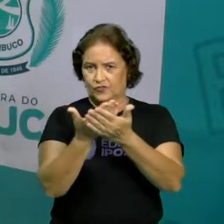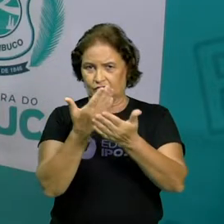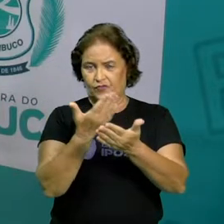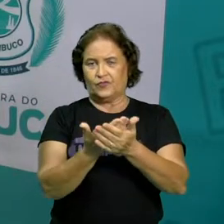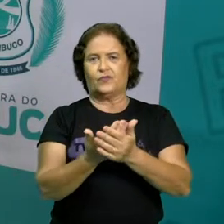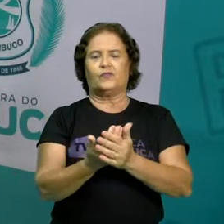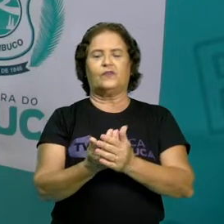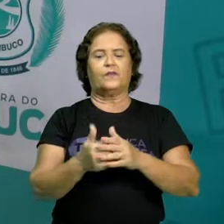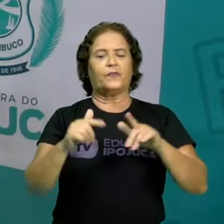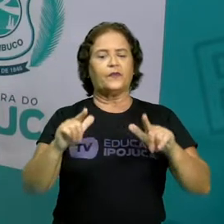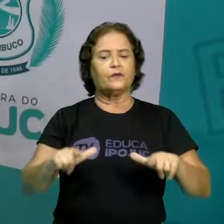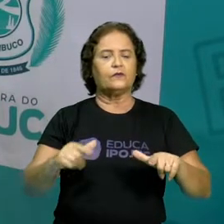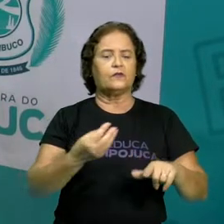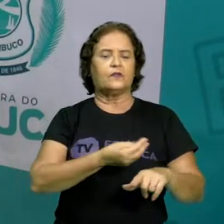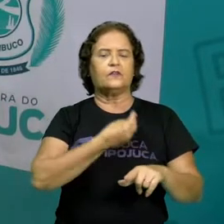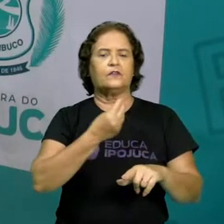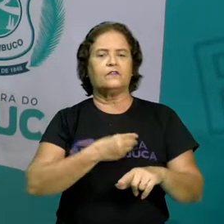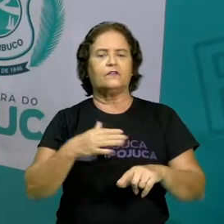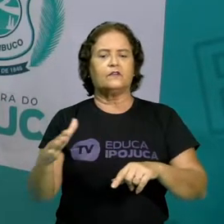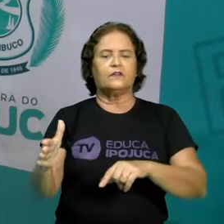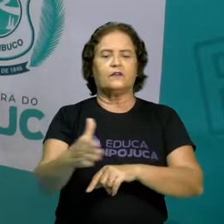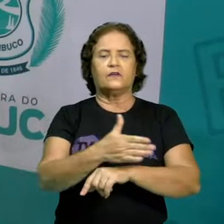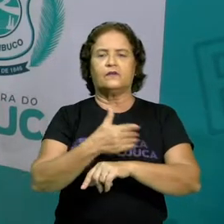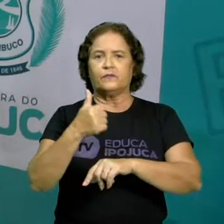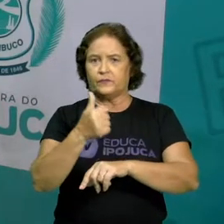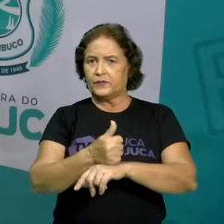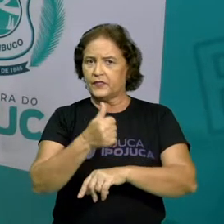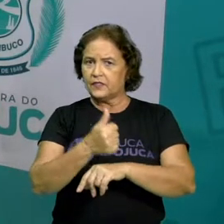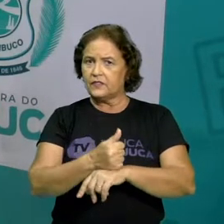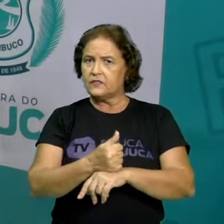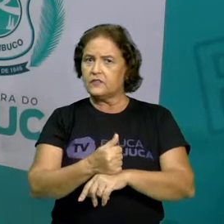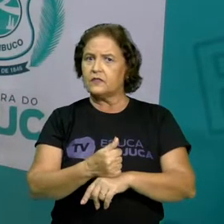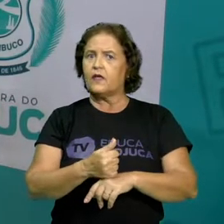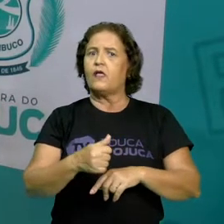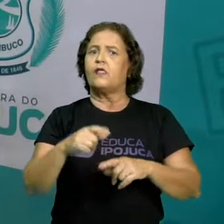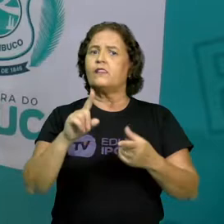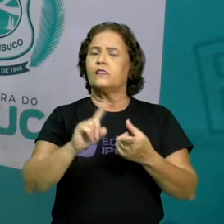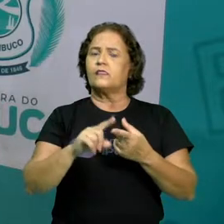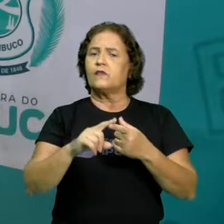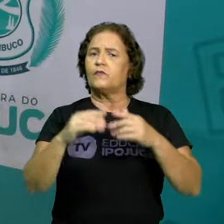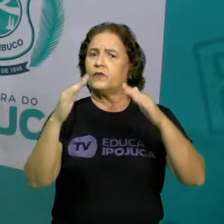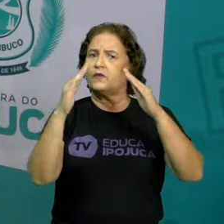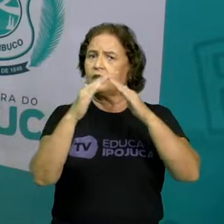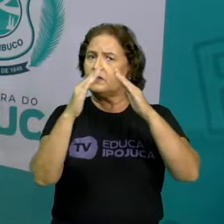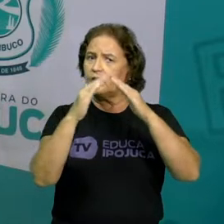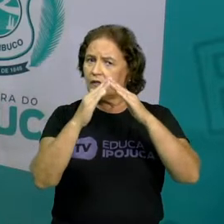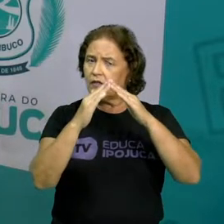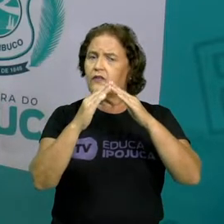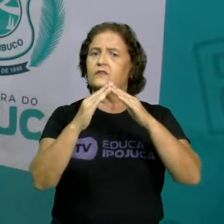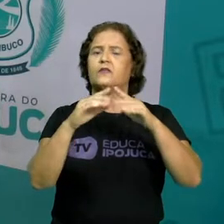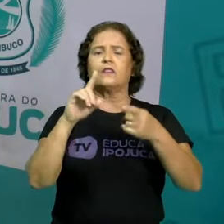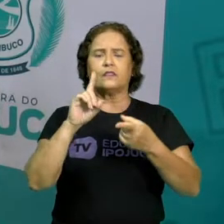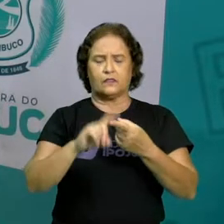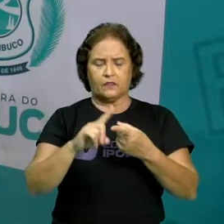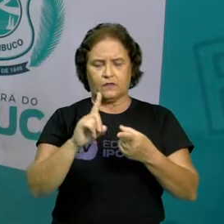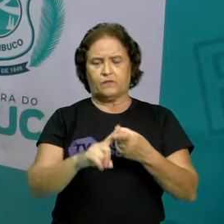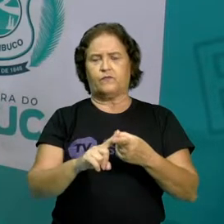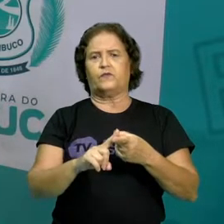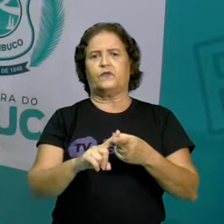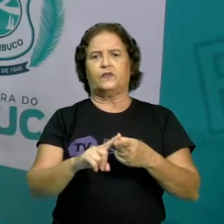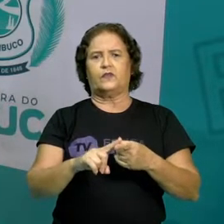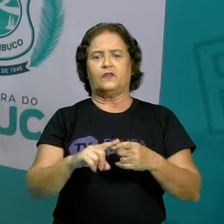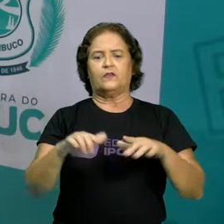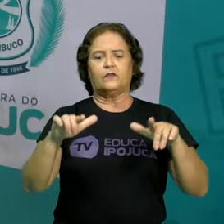vivência, né? A praça, até a sua própria casa, o seu lar, a sua moradia, também são